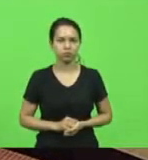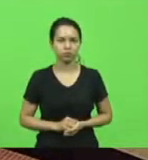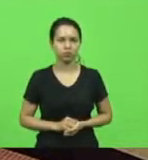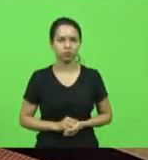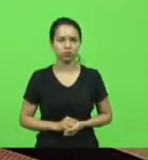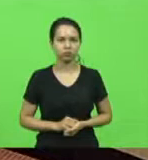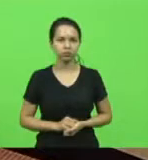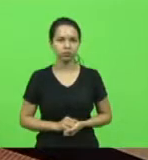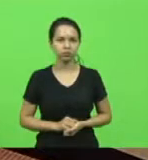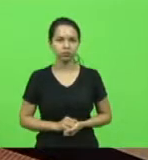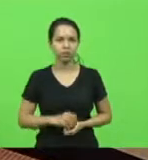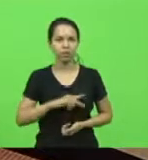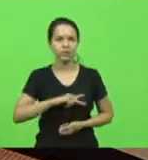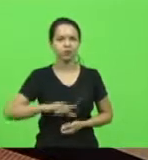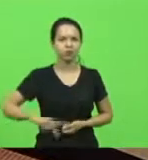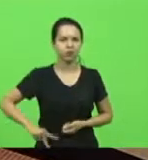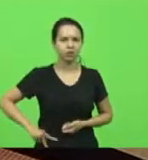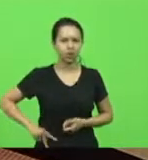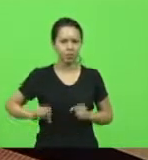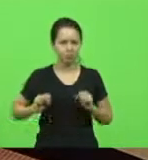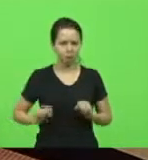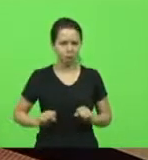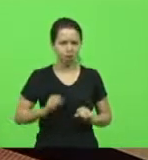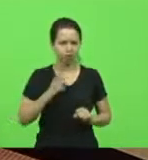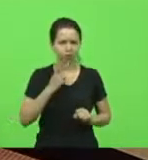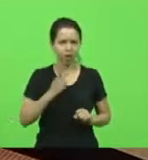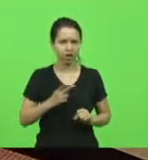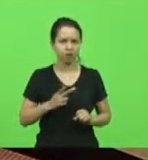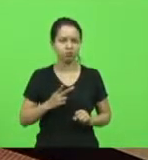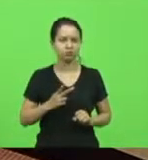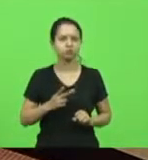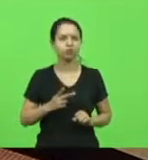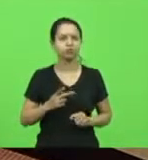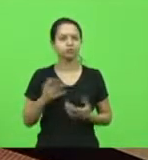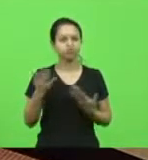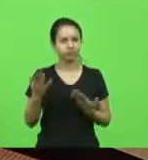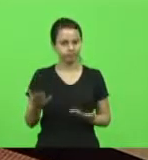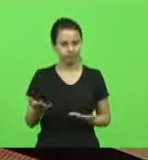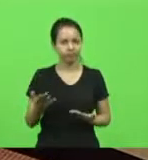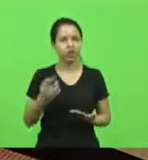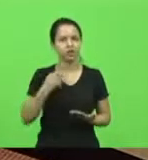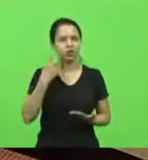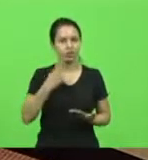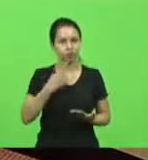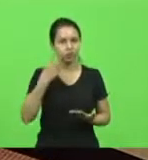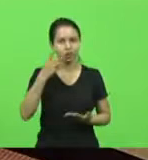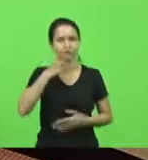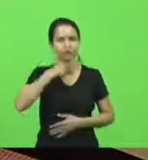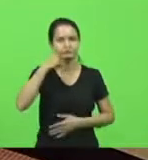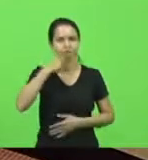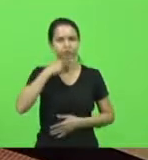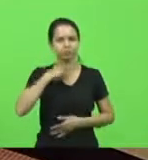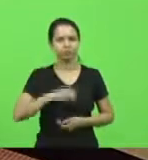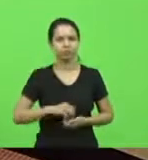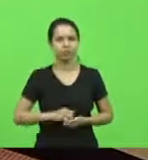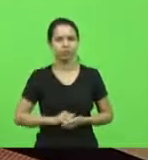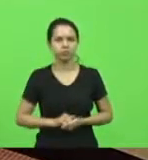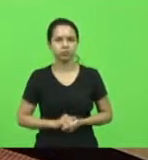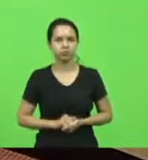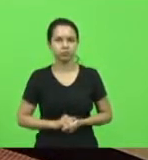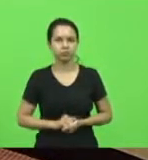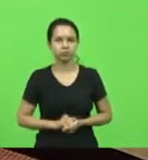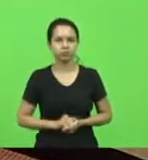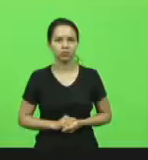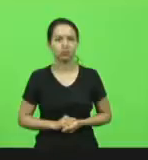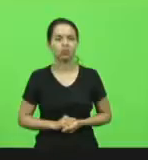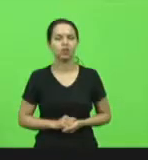Sr. Presidente, posso falar enquanto isso? Com a palavra, deputado Clary Kennedy Nunes. Eu